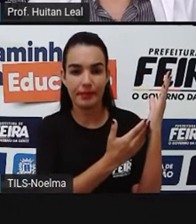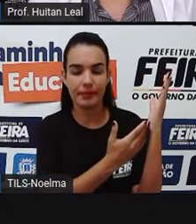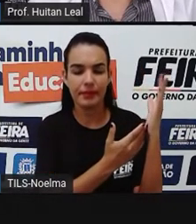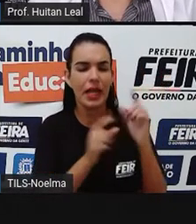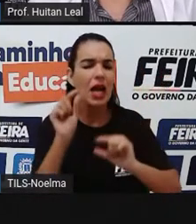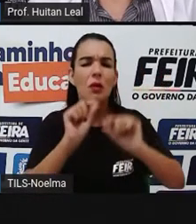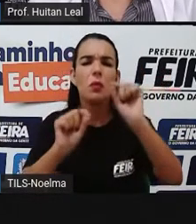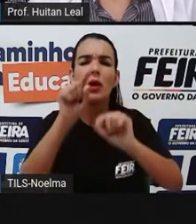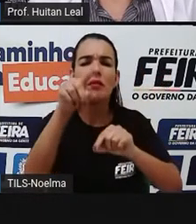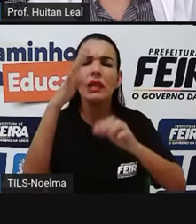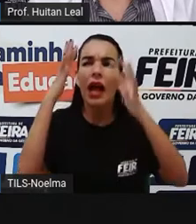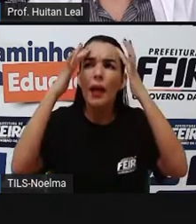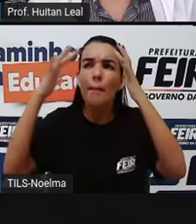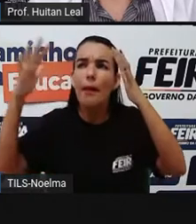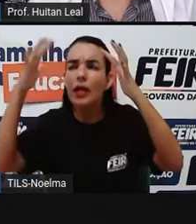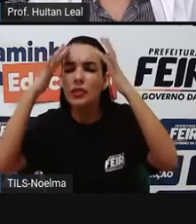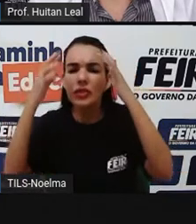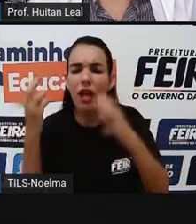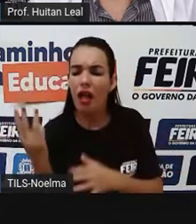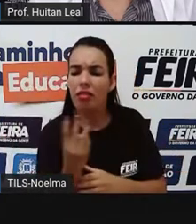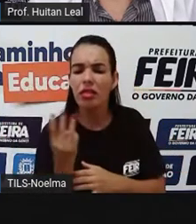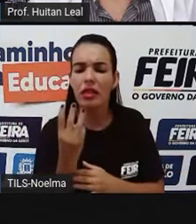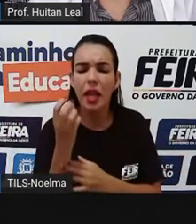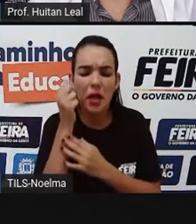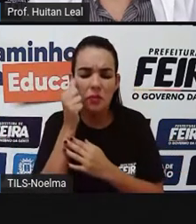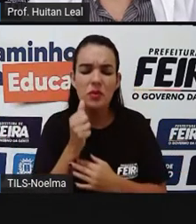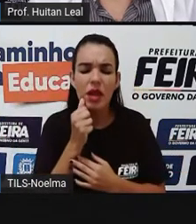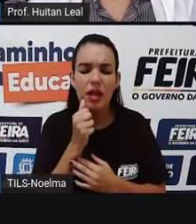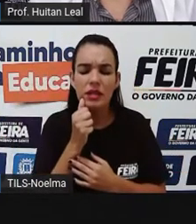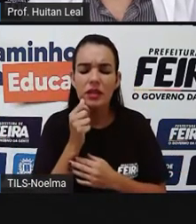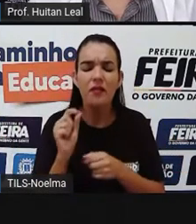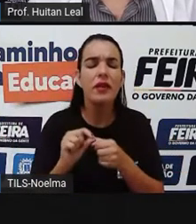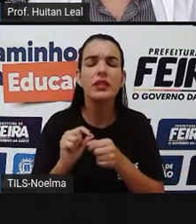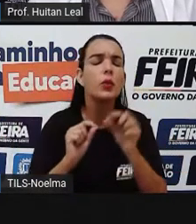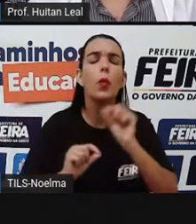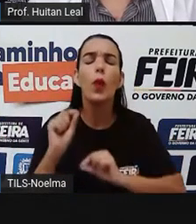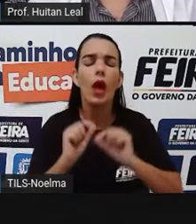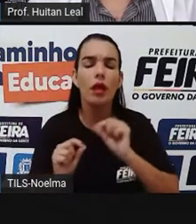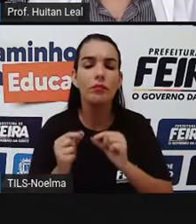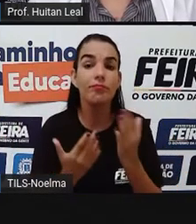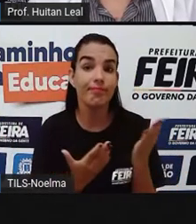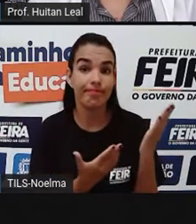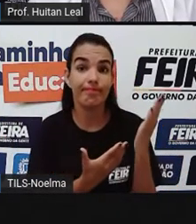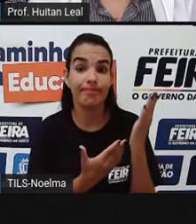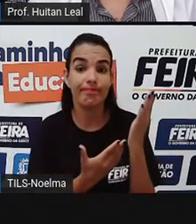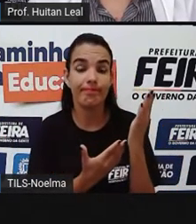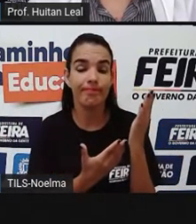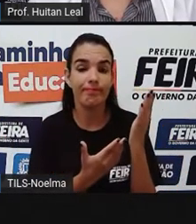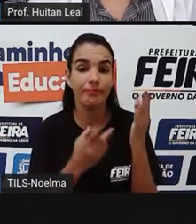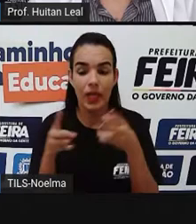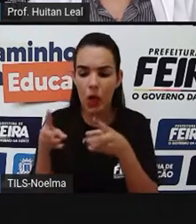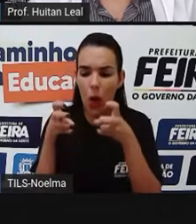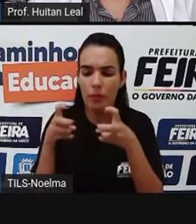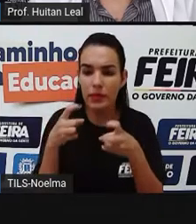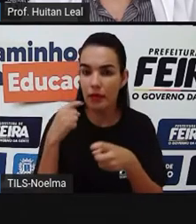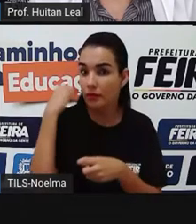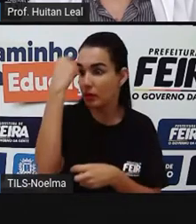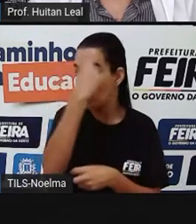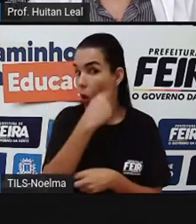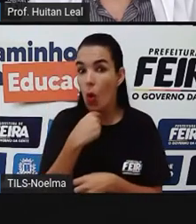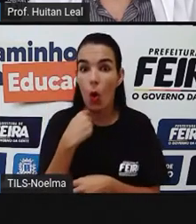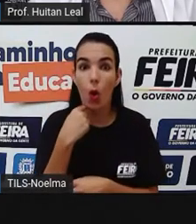que você imagina que essas distintas garotas estão fazendo nessa imagem? Observe a expressão de rosto